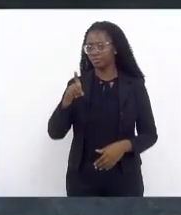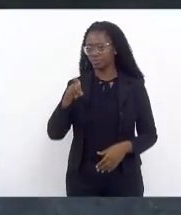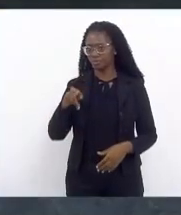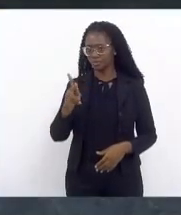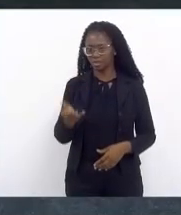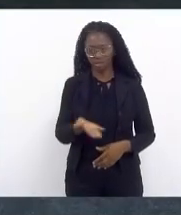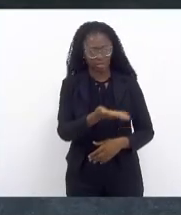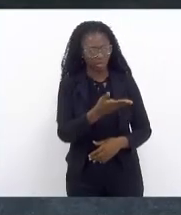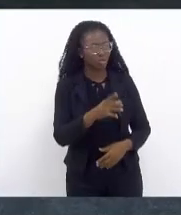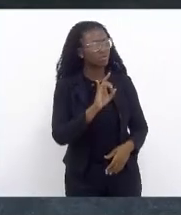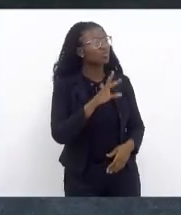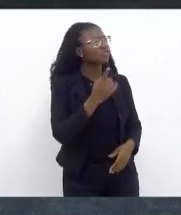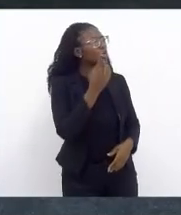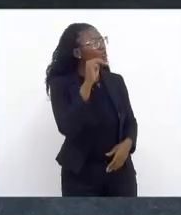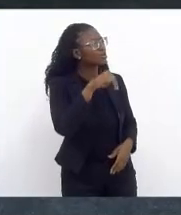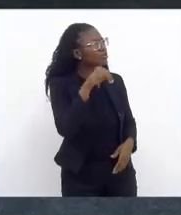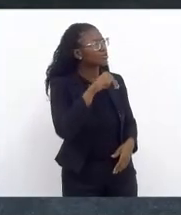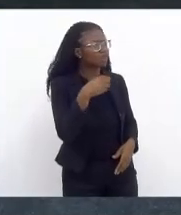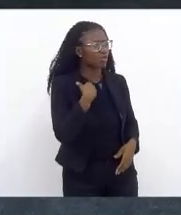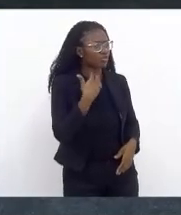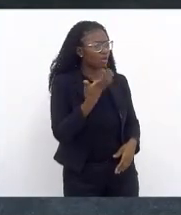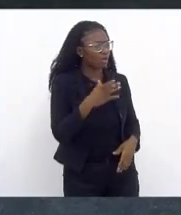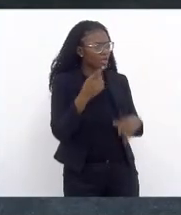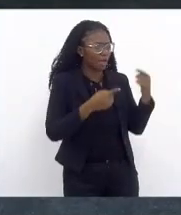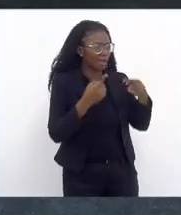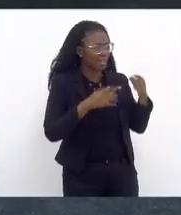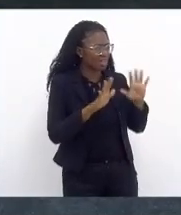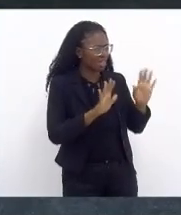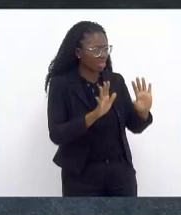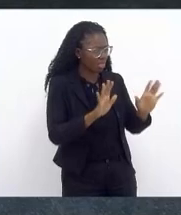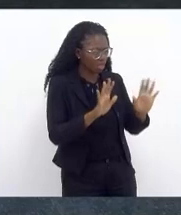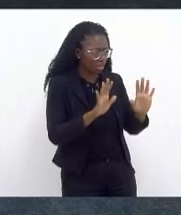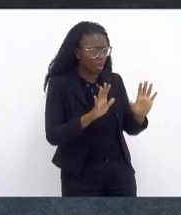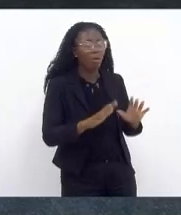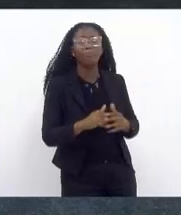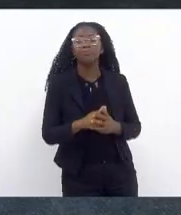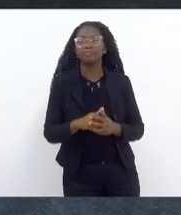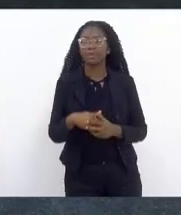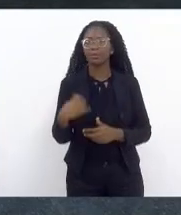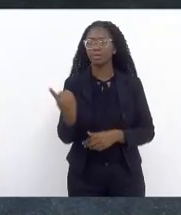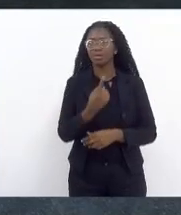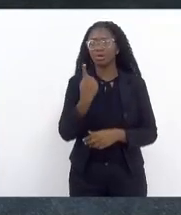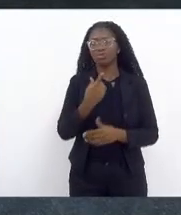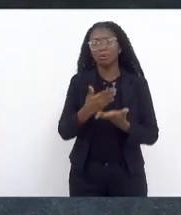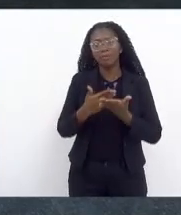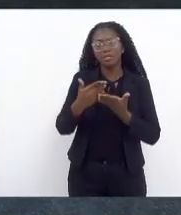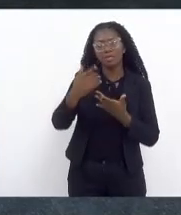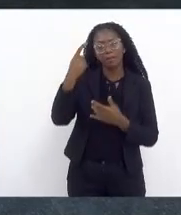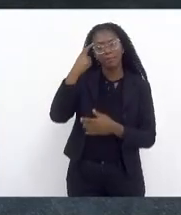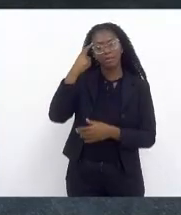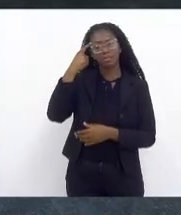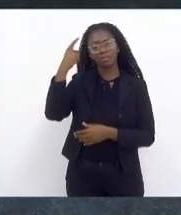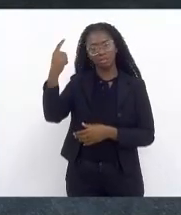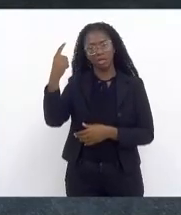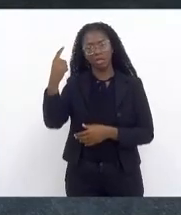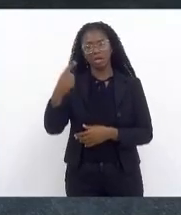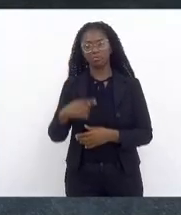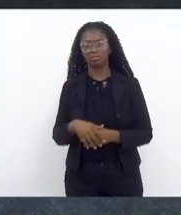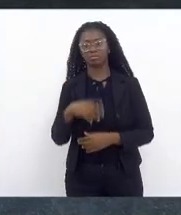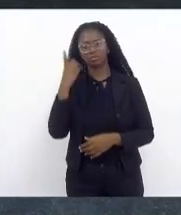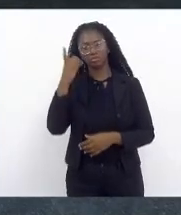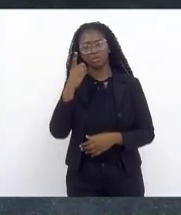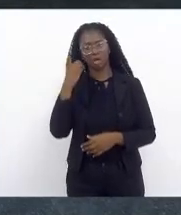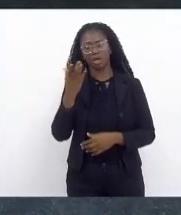deputado Márcio Pacheco não é para debater o regime de recuperação fiscal mas é para que a gente comece a pensar deputada Marta